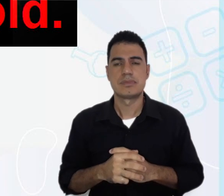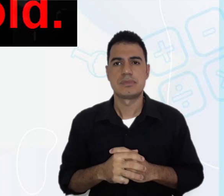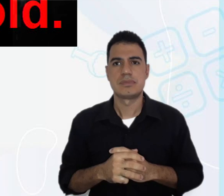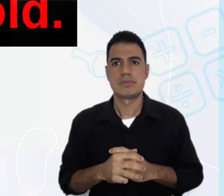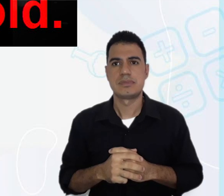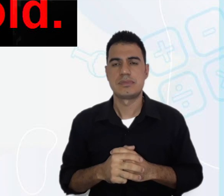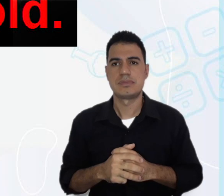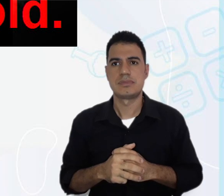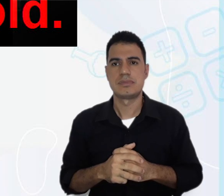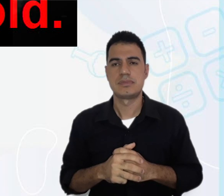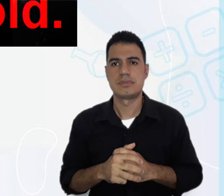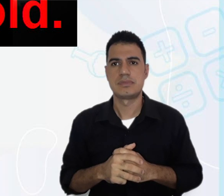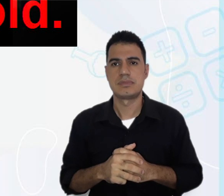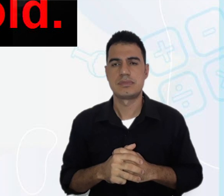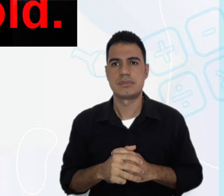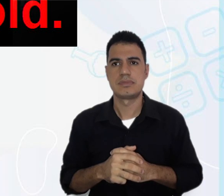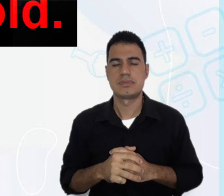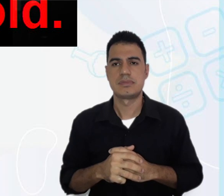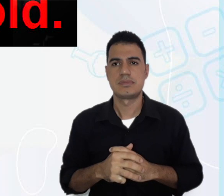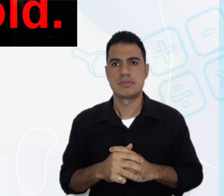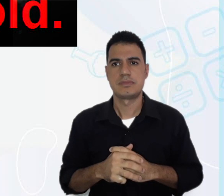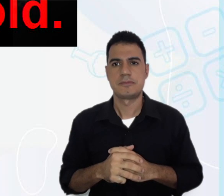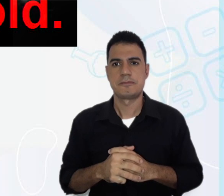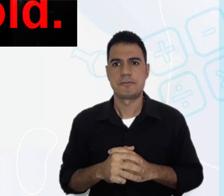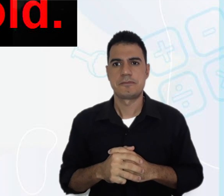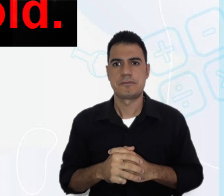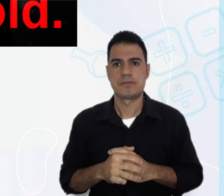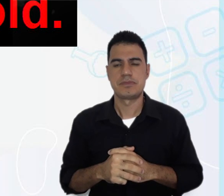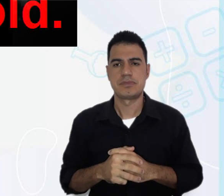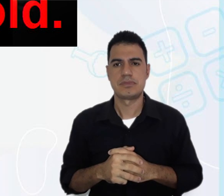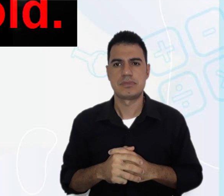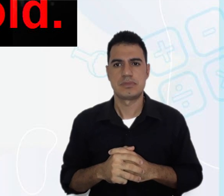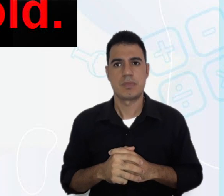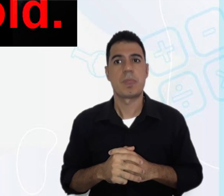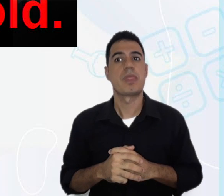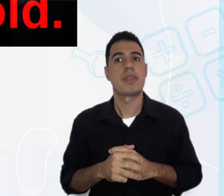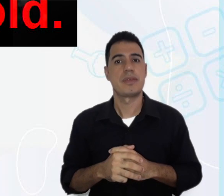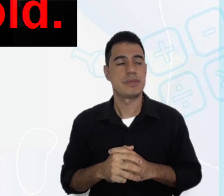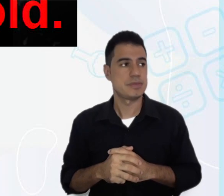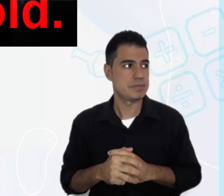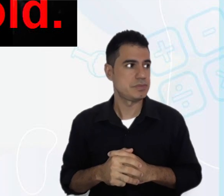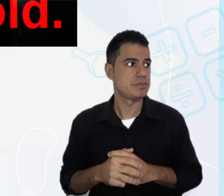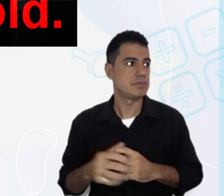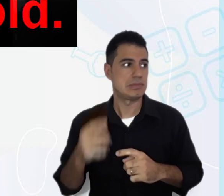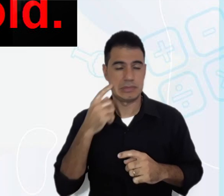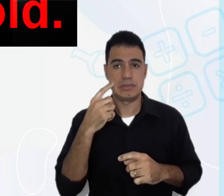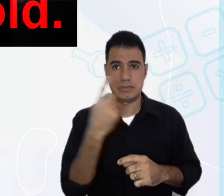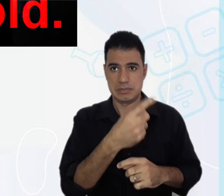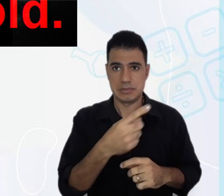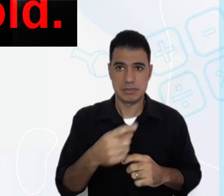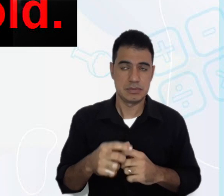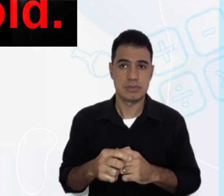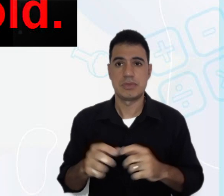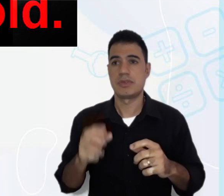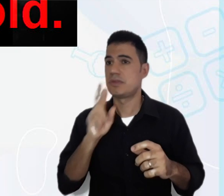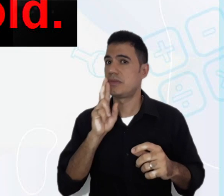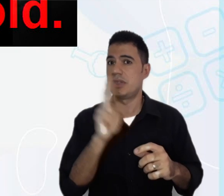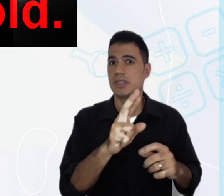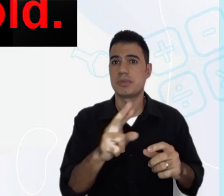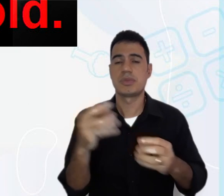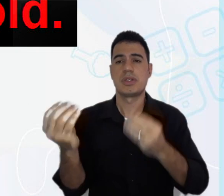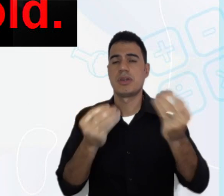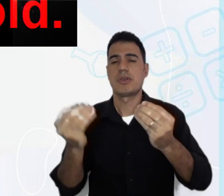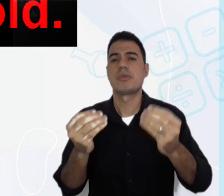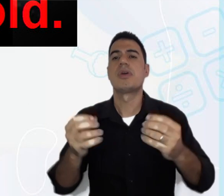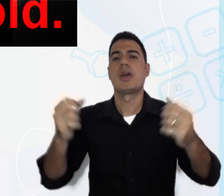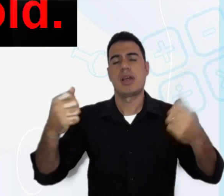How old are you? E daí vocês têm a resposta. Nesse caso da resposta,